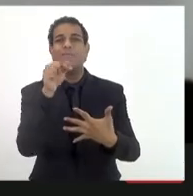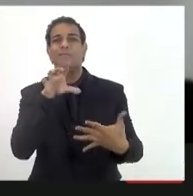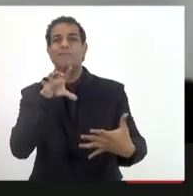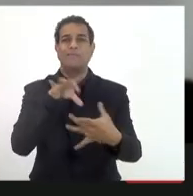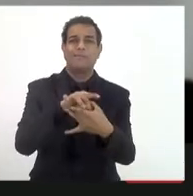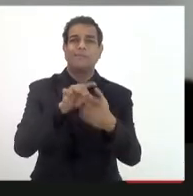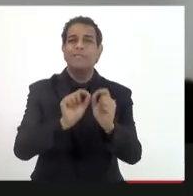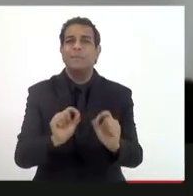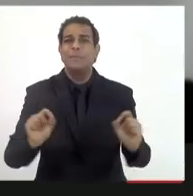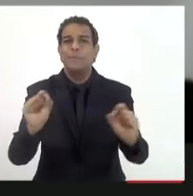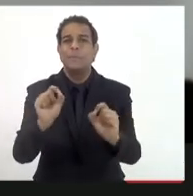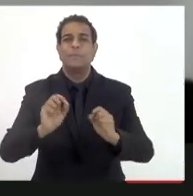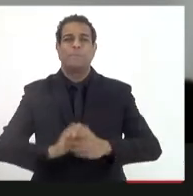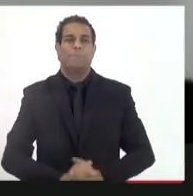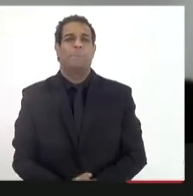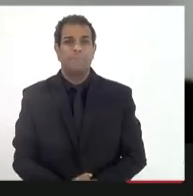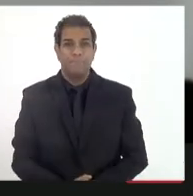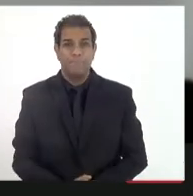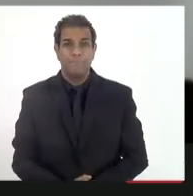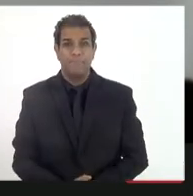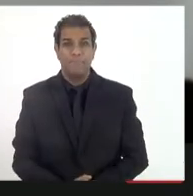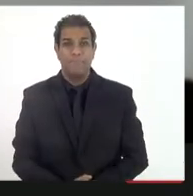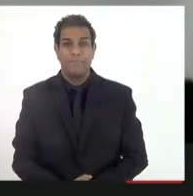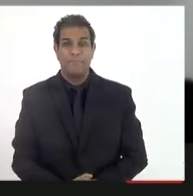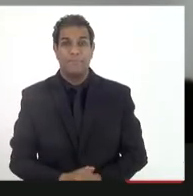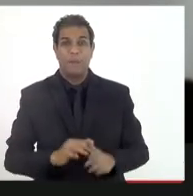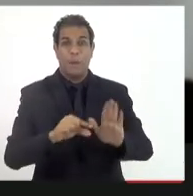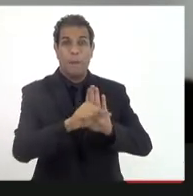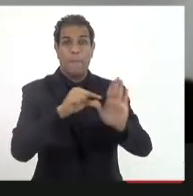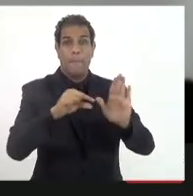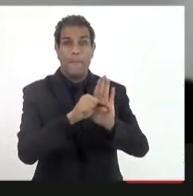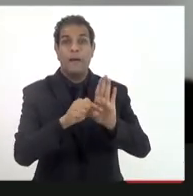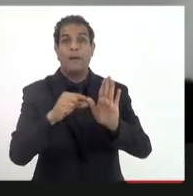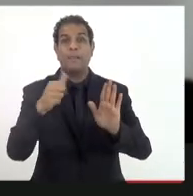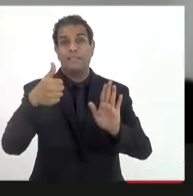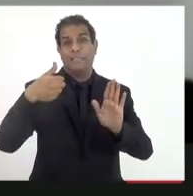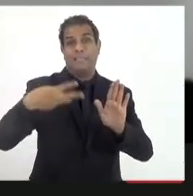é o seguinte, no parágrafo terceiro do artigo primeiro,